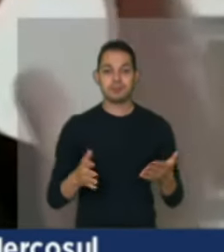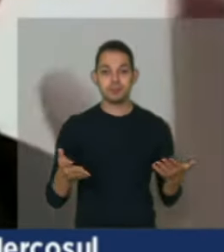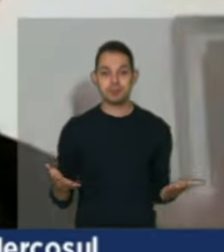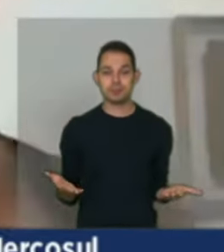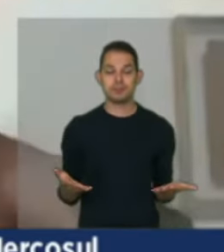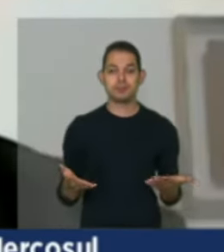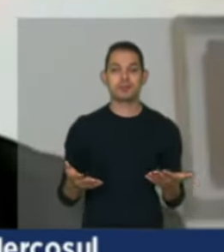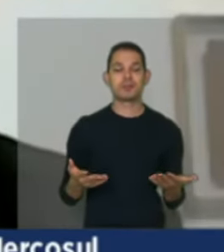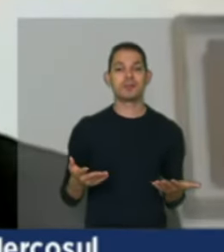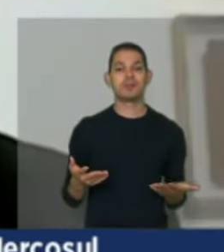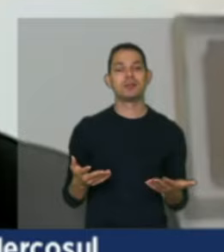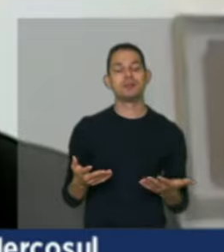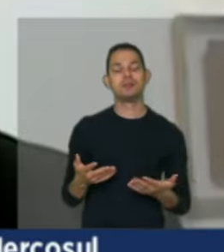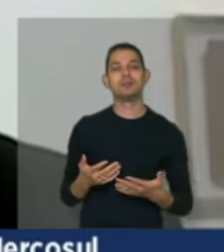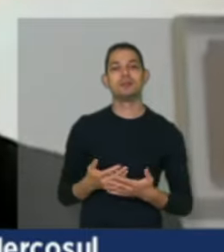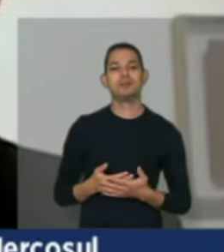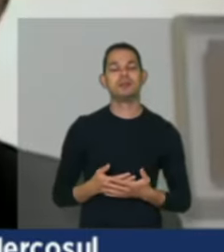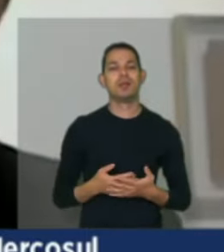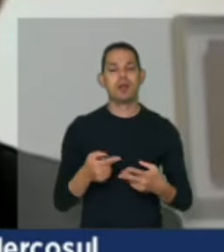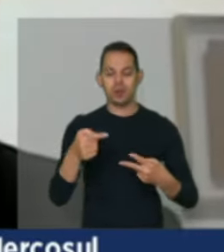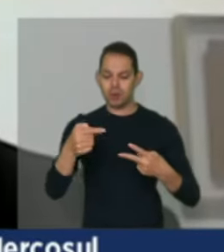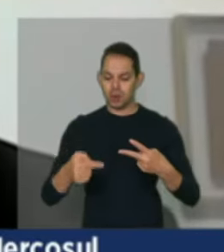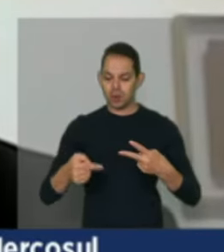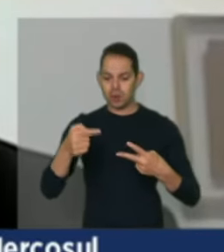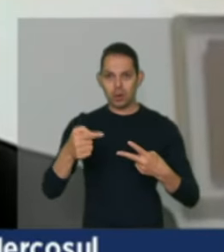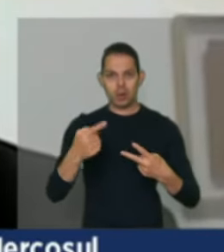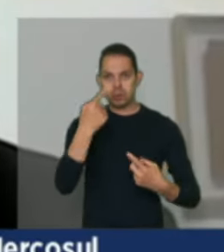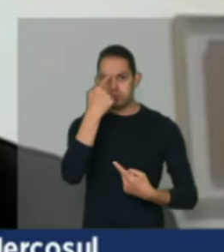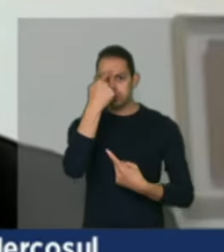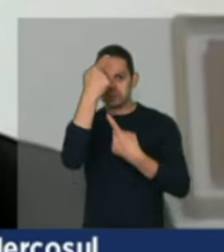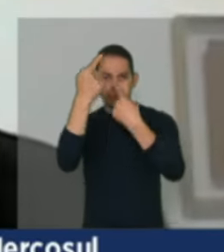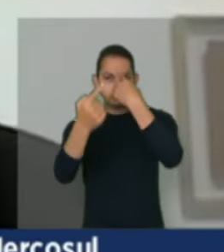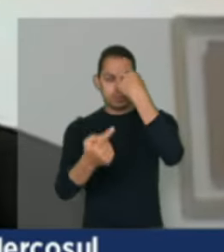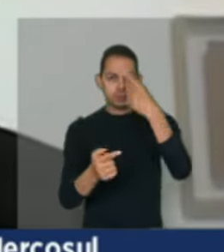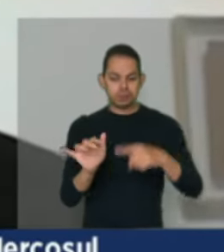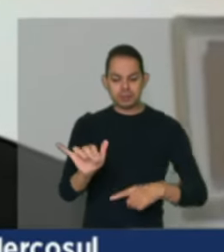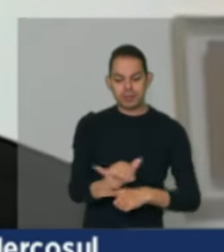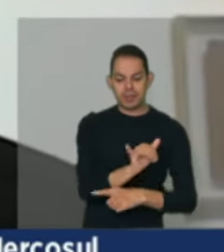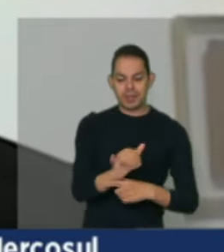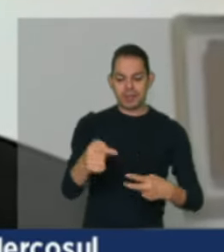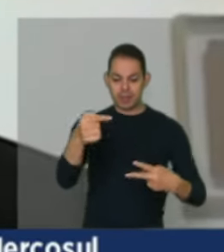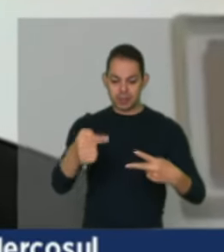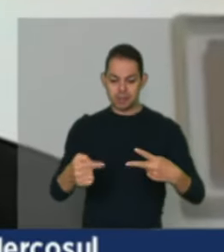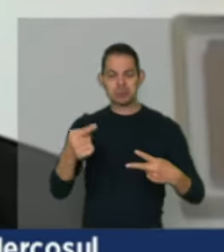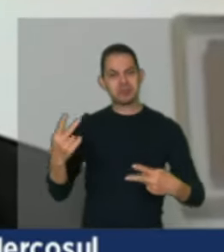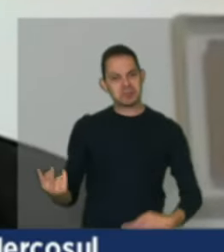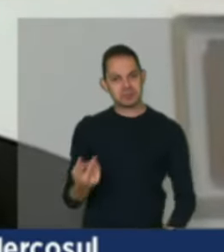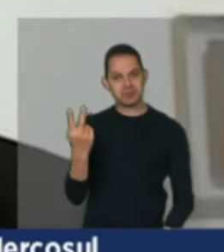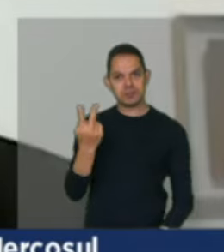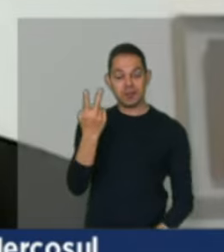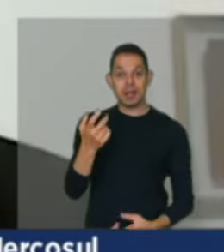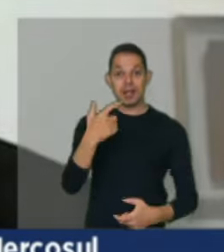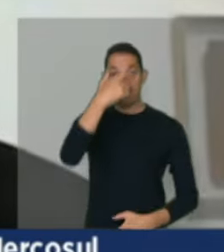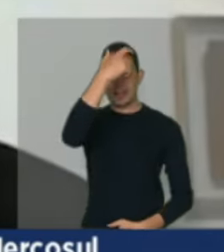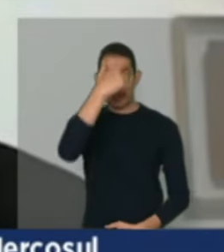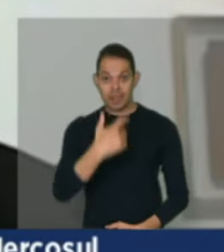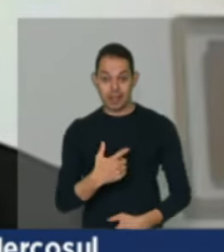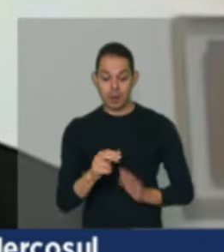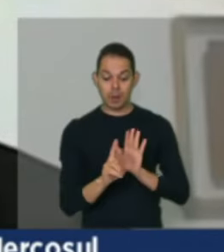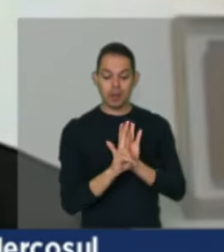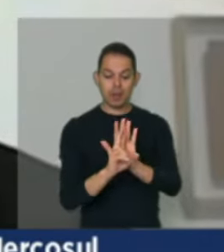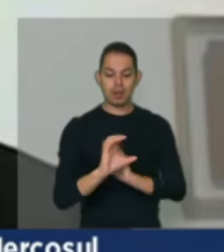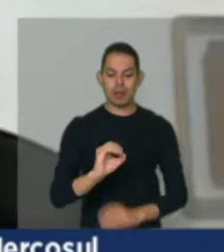valorizar essas duas grandes iniciativas, eu quero, em nome da Coprofam, em nome